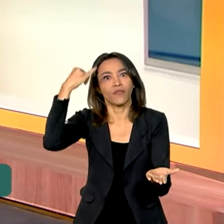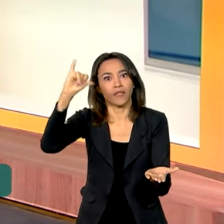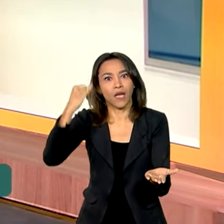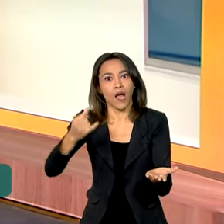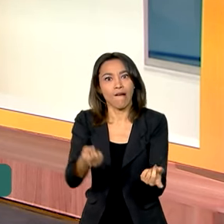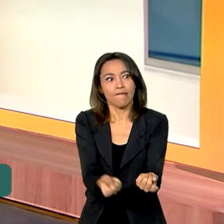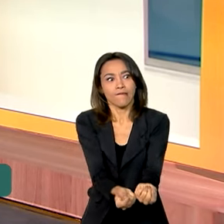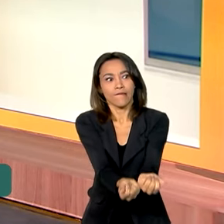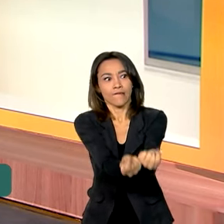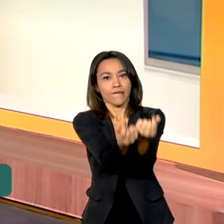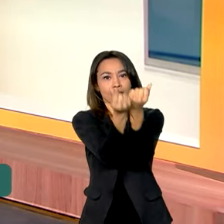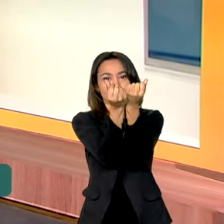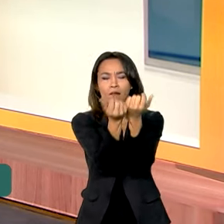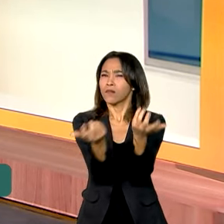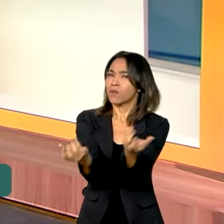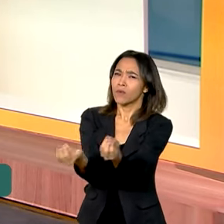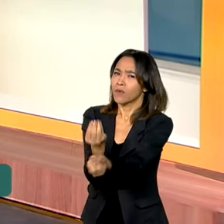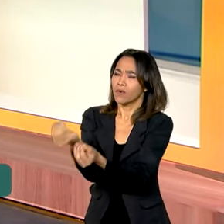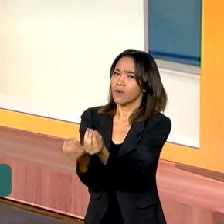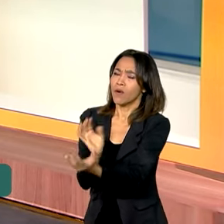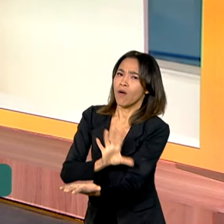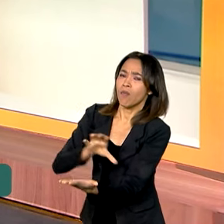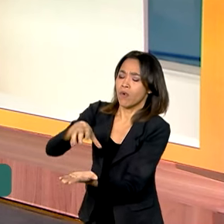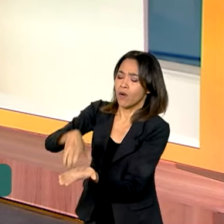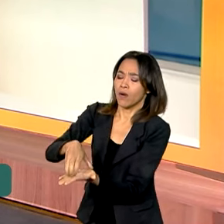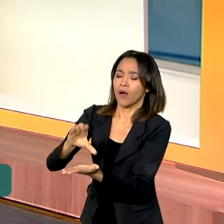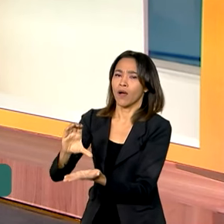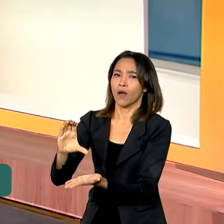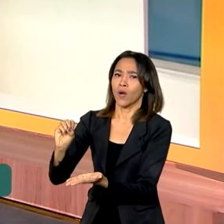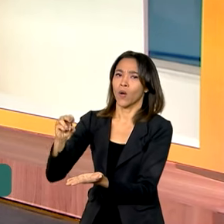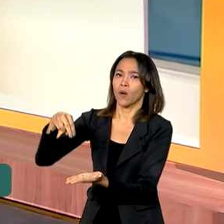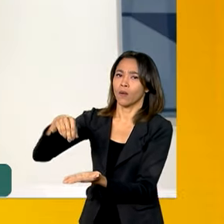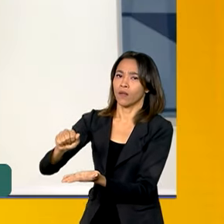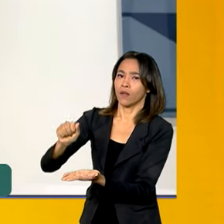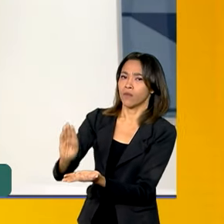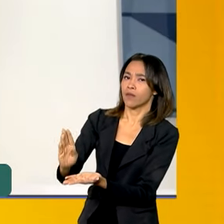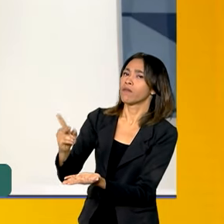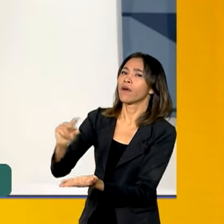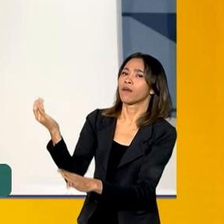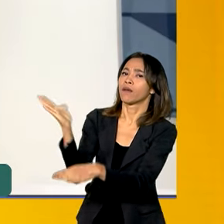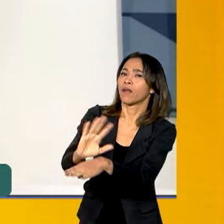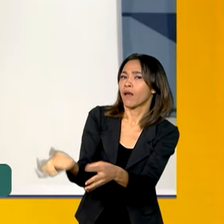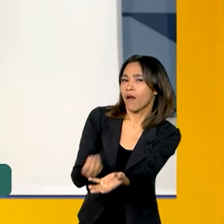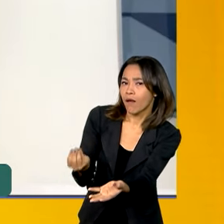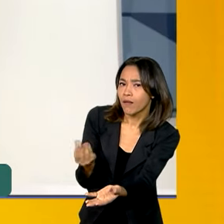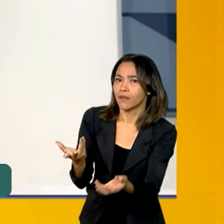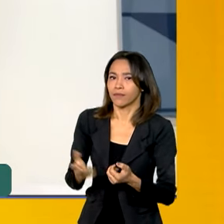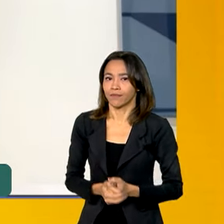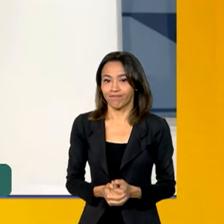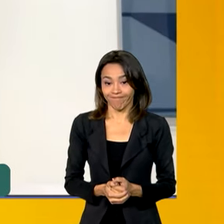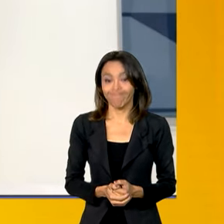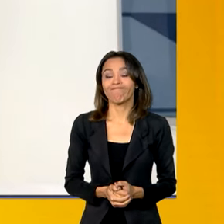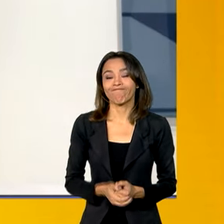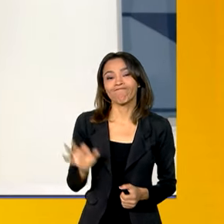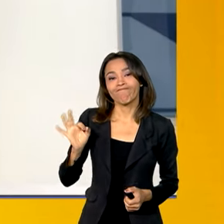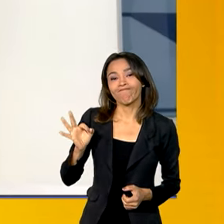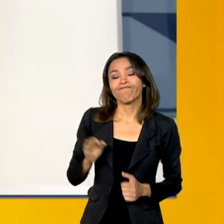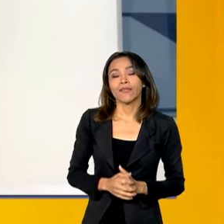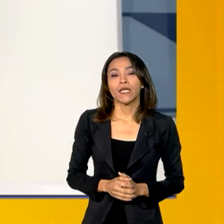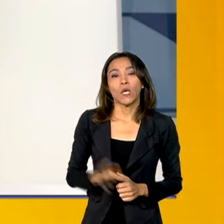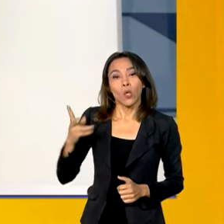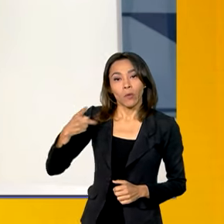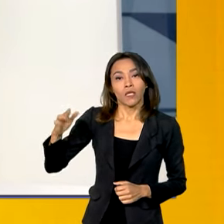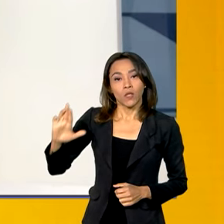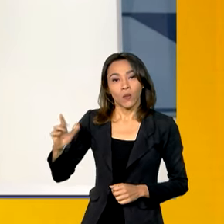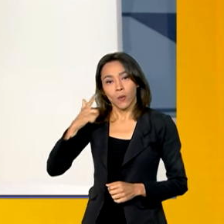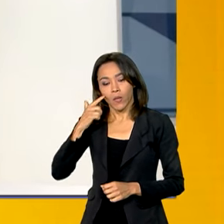Como que a Conab vai ajudar nessa medida, presidente? Vanessa, o presidente Lula acompanha pessoalmente toda